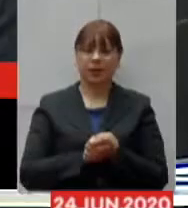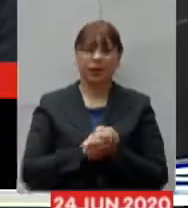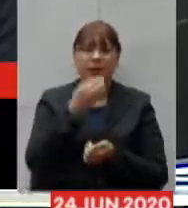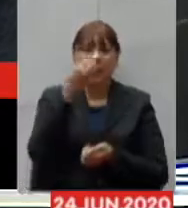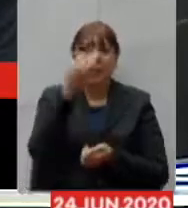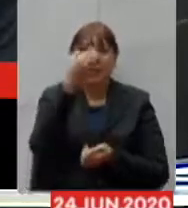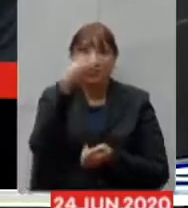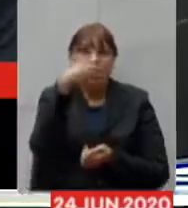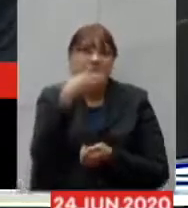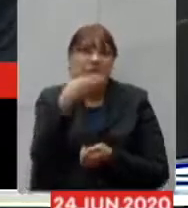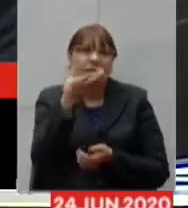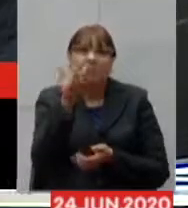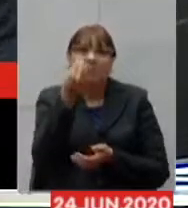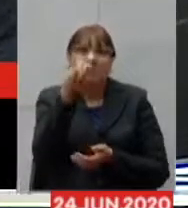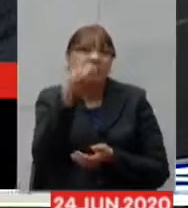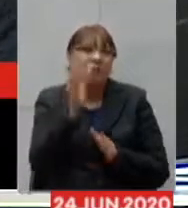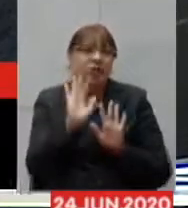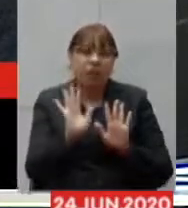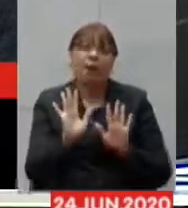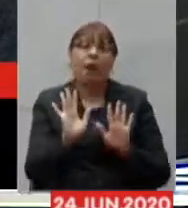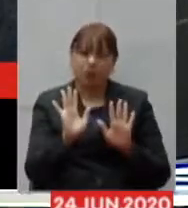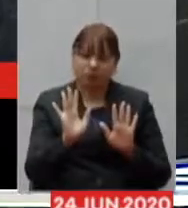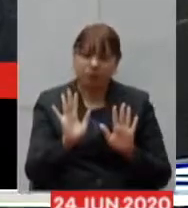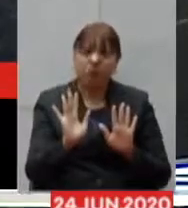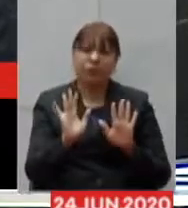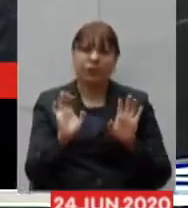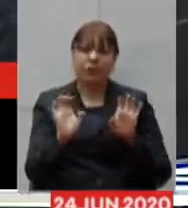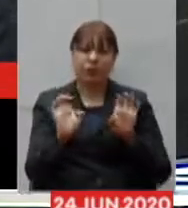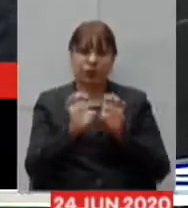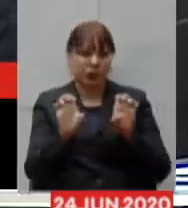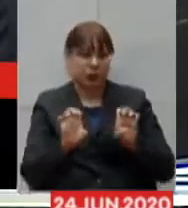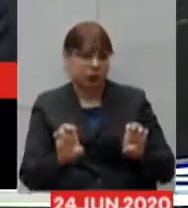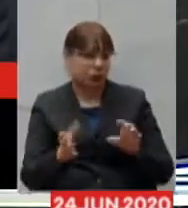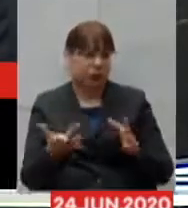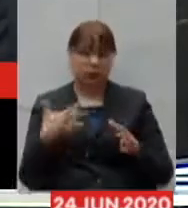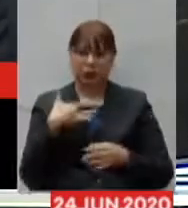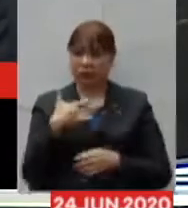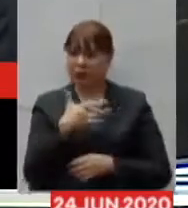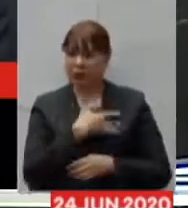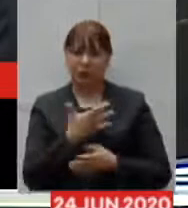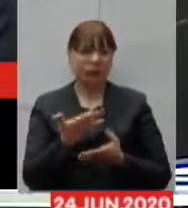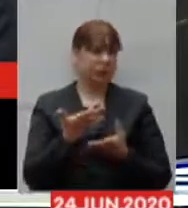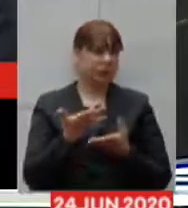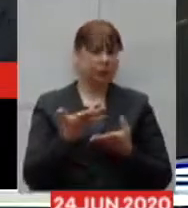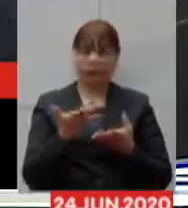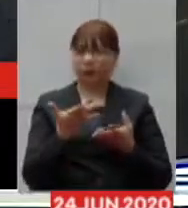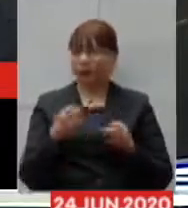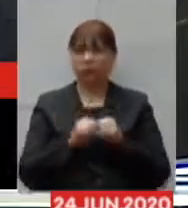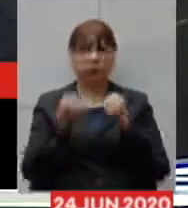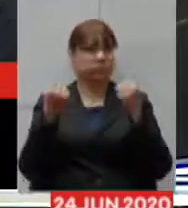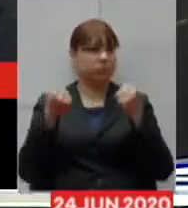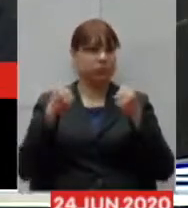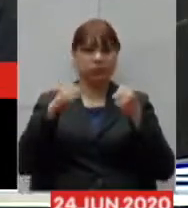veio para poder abalar as estruturas sanitárias de qualquer país do mundo,